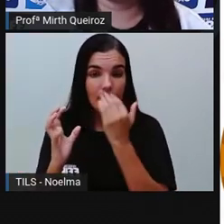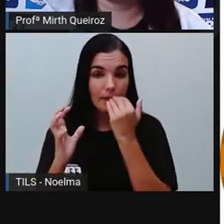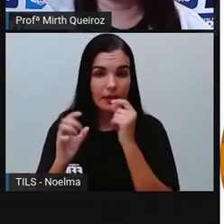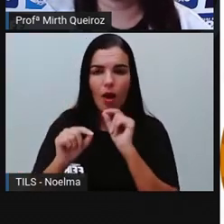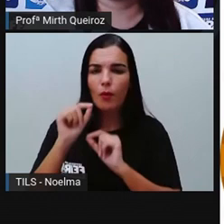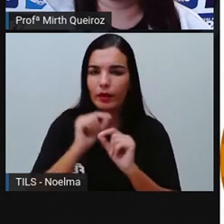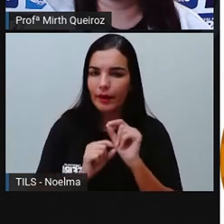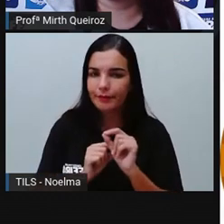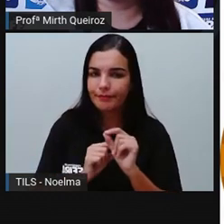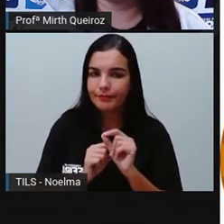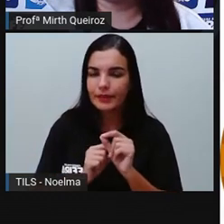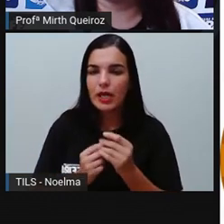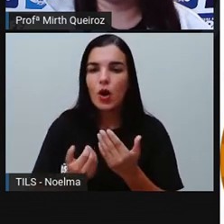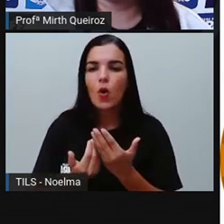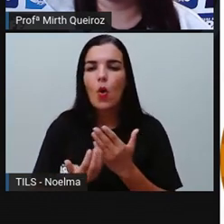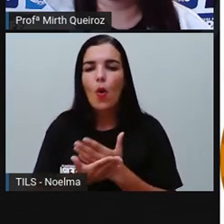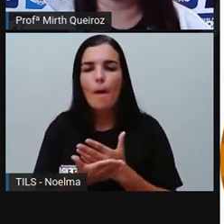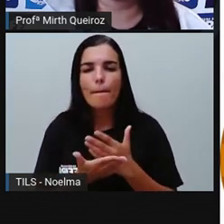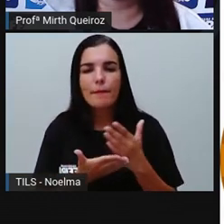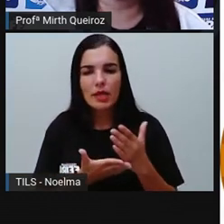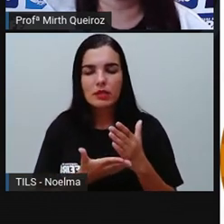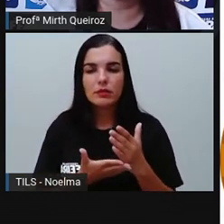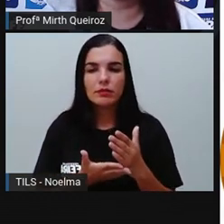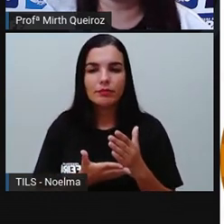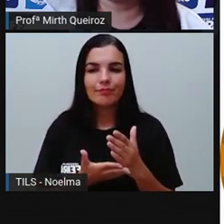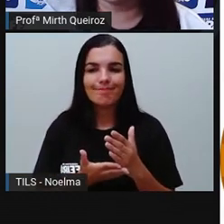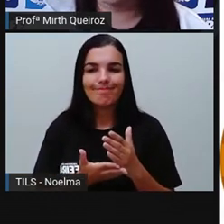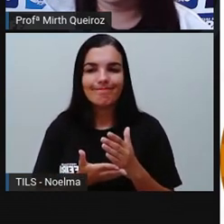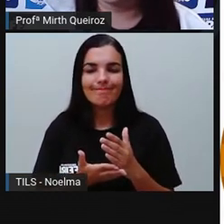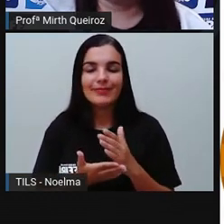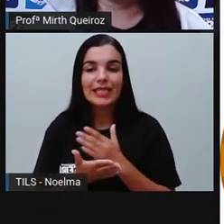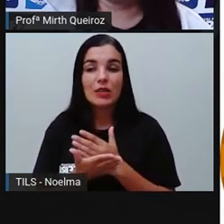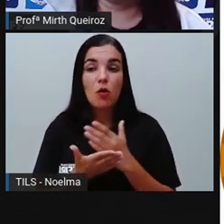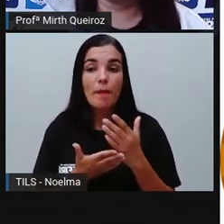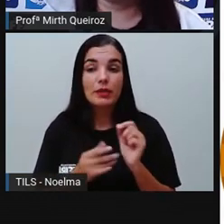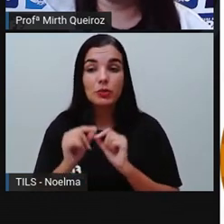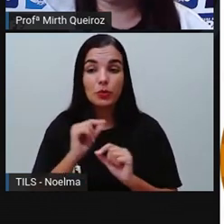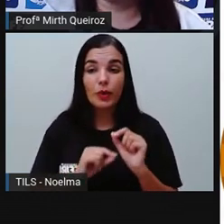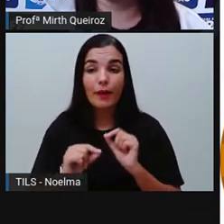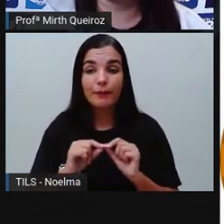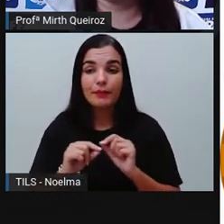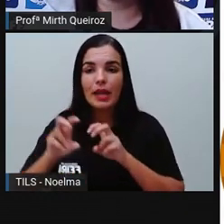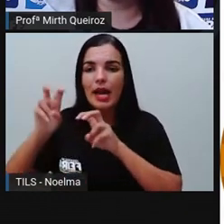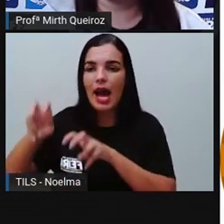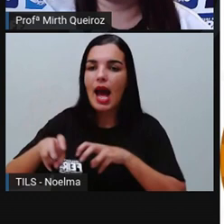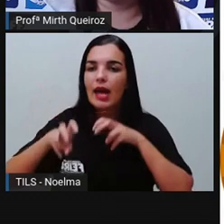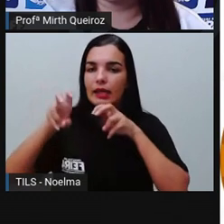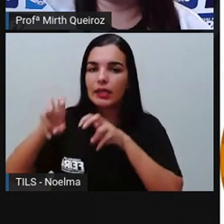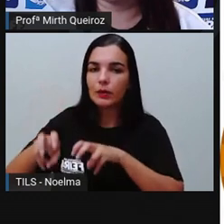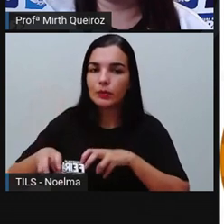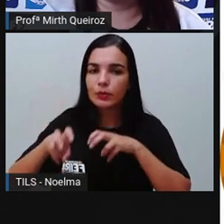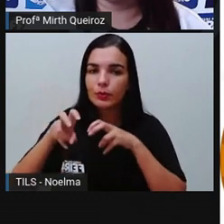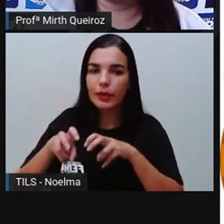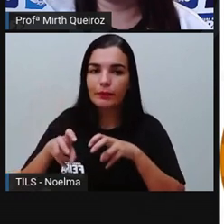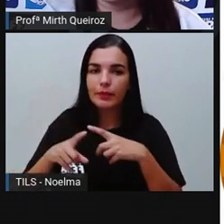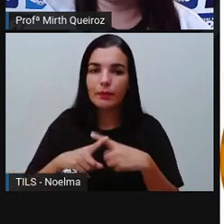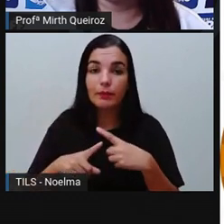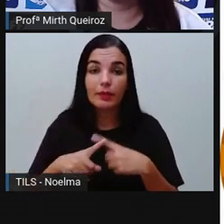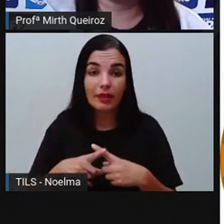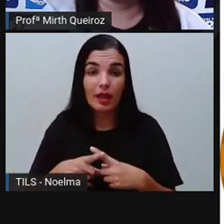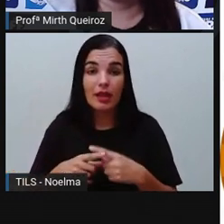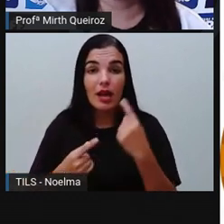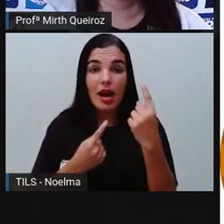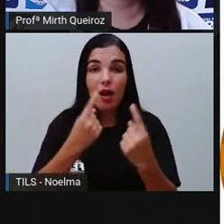plantar as espécies de interesse, retira-se a vegetação natural do local. Com isso, insetos e outros animais presentes acabam